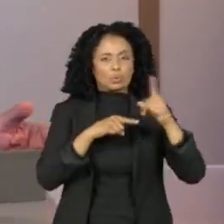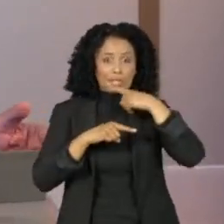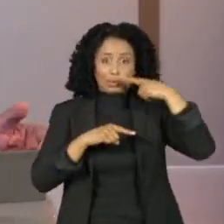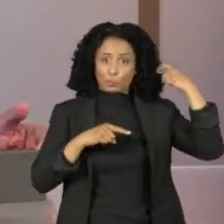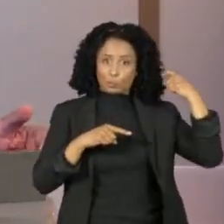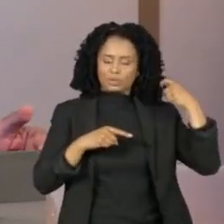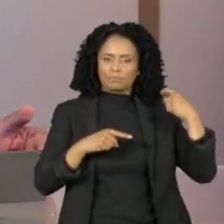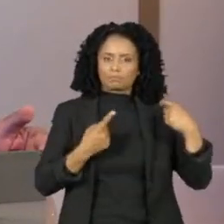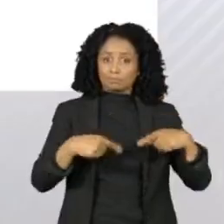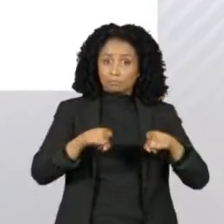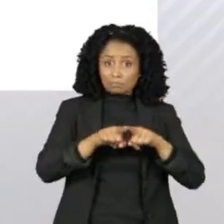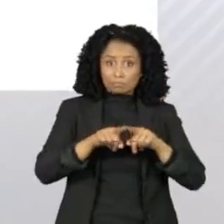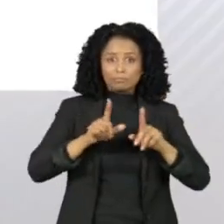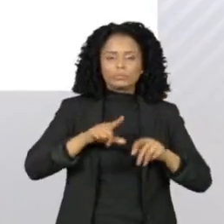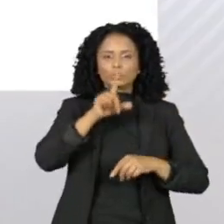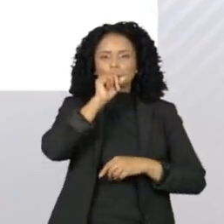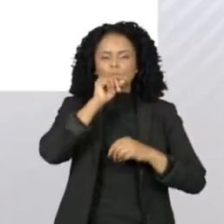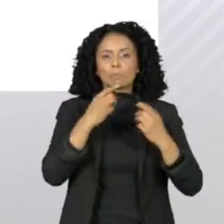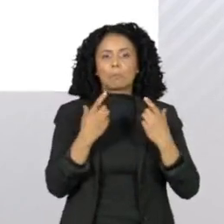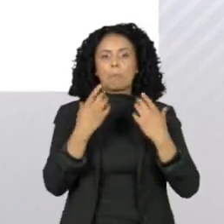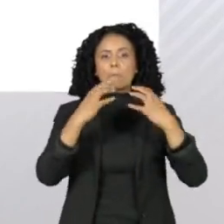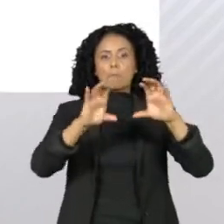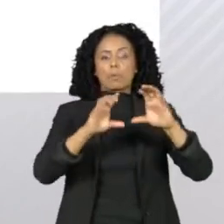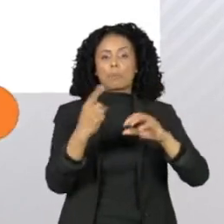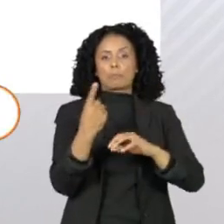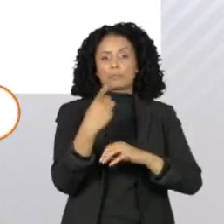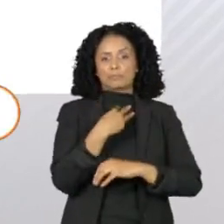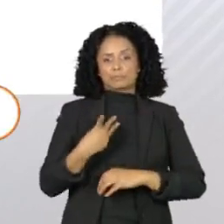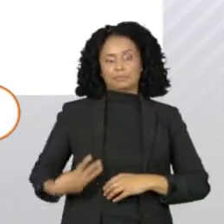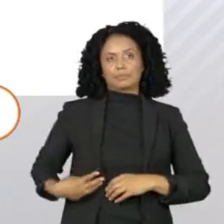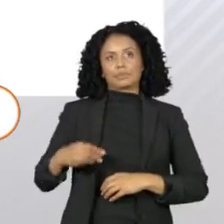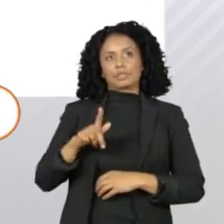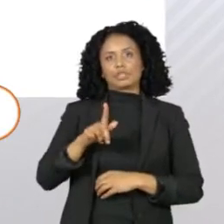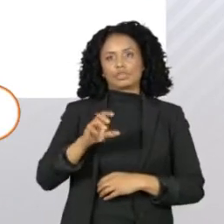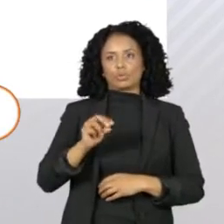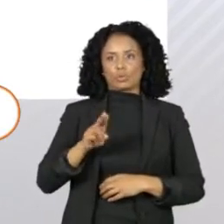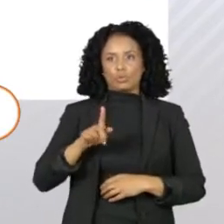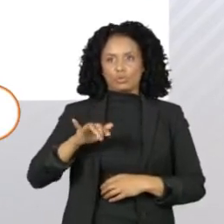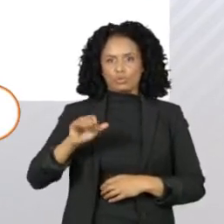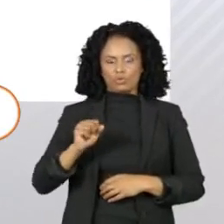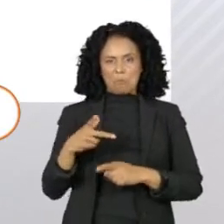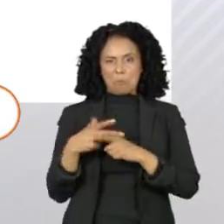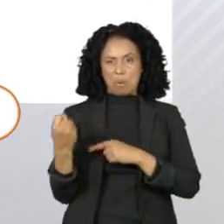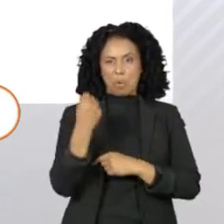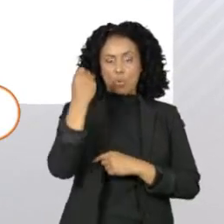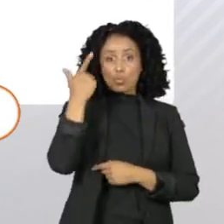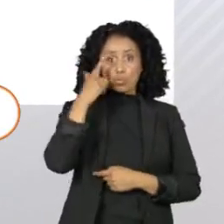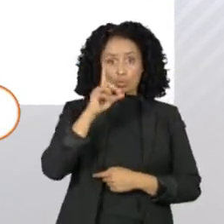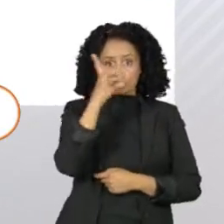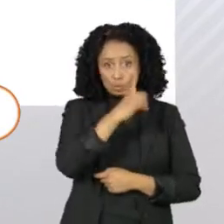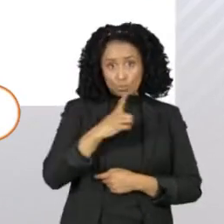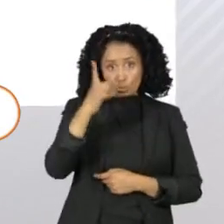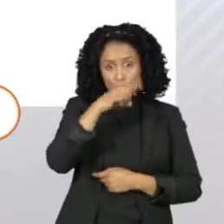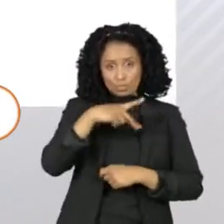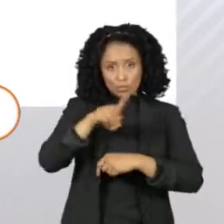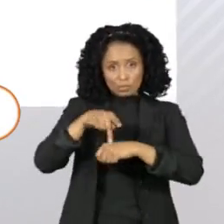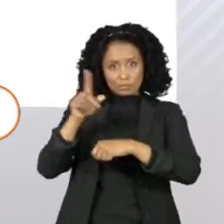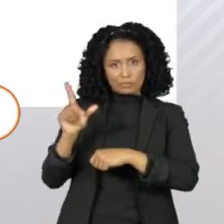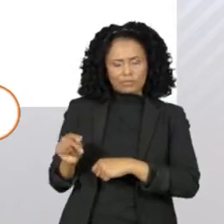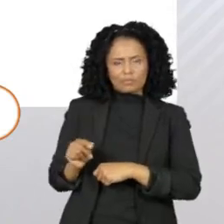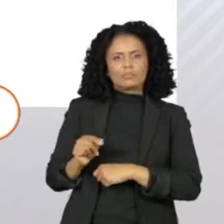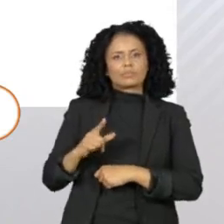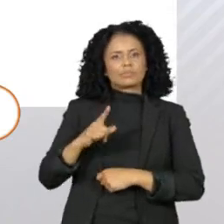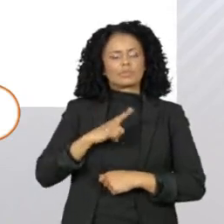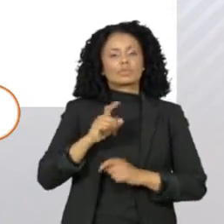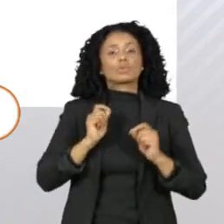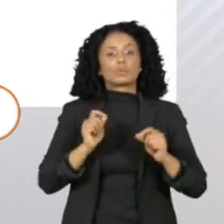foi manifestado por Twitter. A primeira-ministra italiana, Giorgia Meloni, que venceu as eleições neste domingo, respondeu uma mensagem do